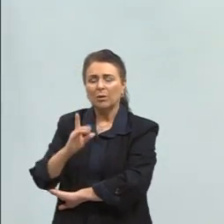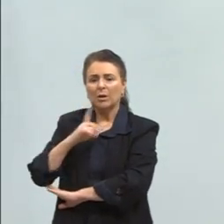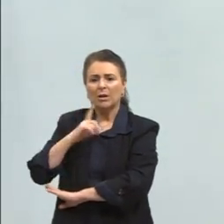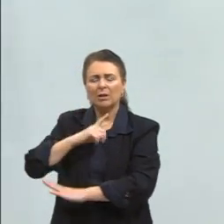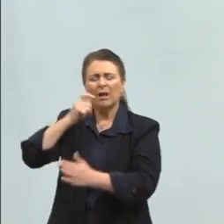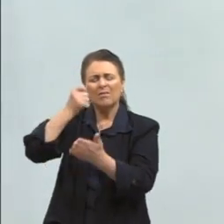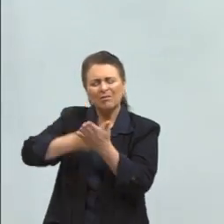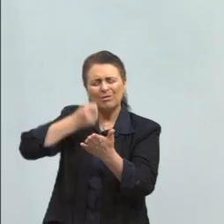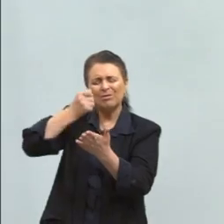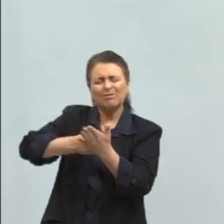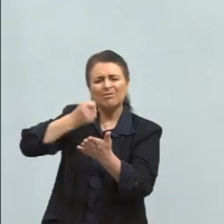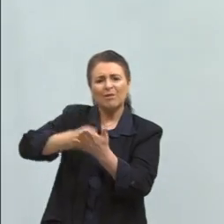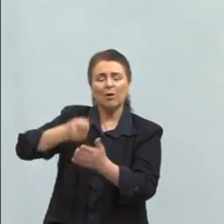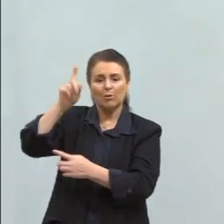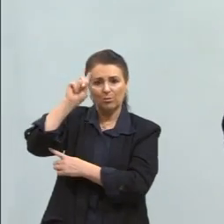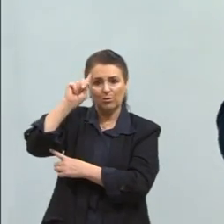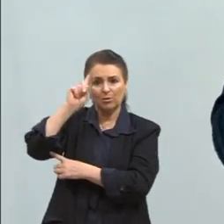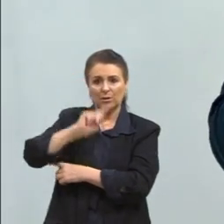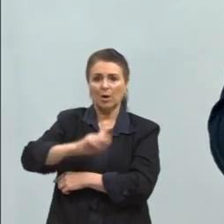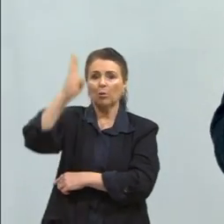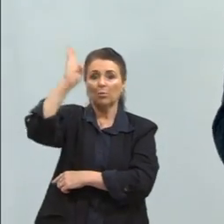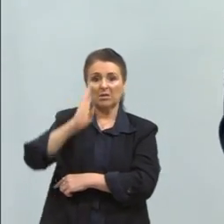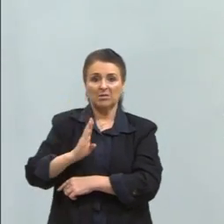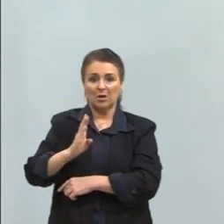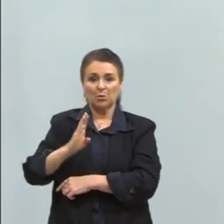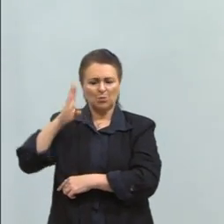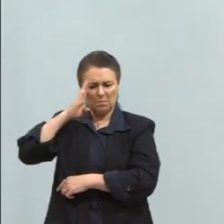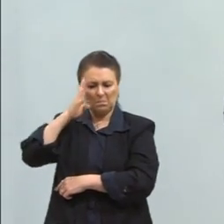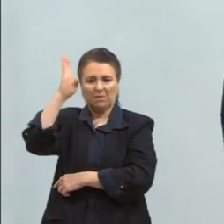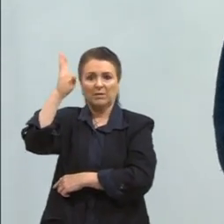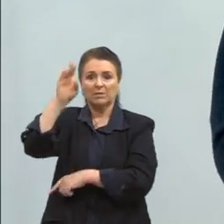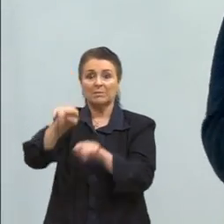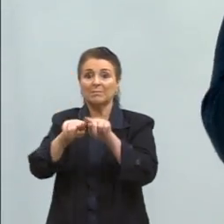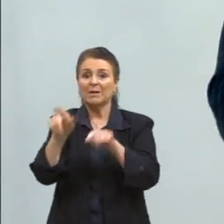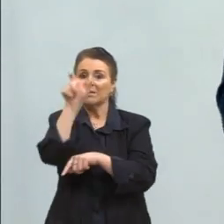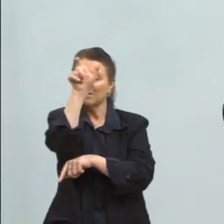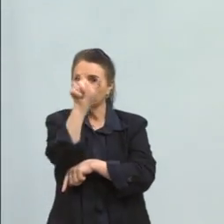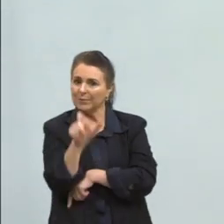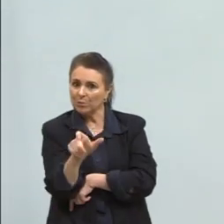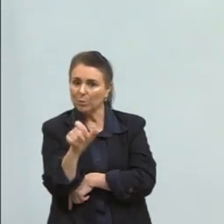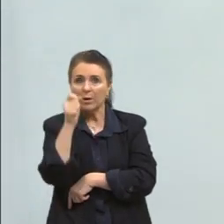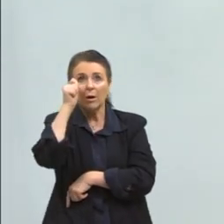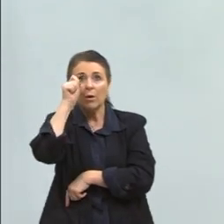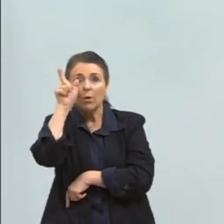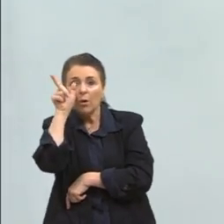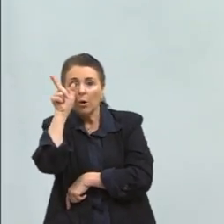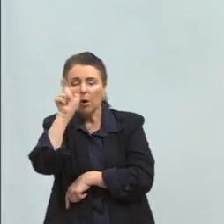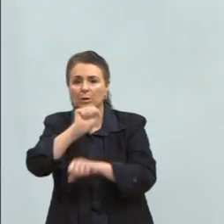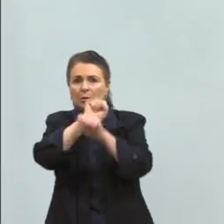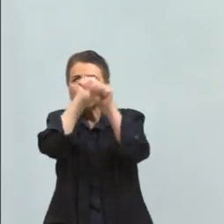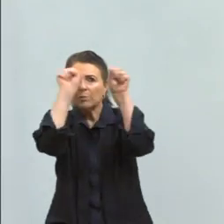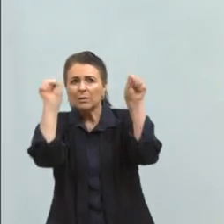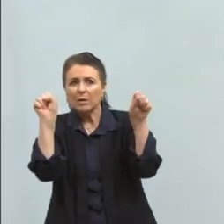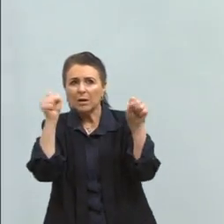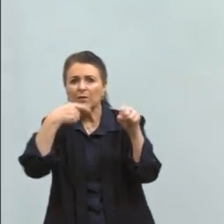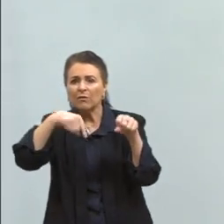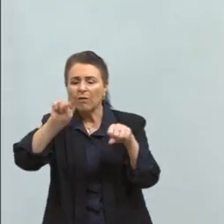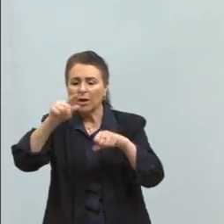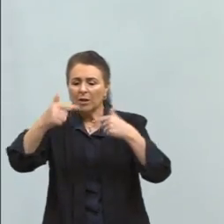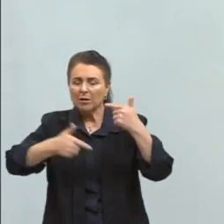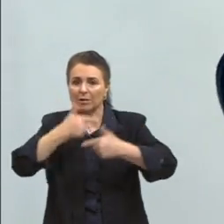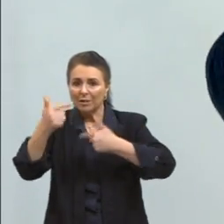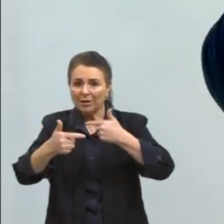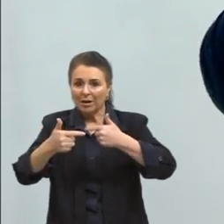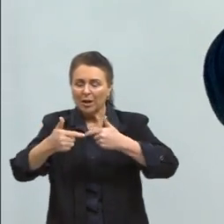batalhando todos os dias, não o Brasil dos privilegiados, mas o Brasil daquela pessoa que precisa acordar de manhã, todo dia para trabalhar, e que constrói